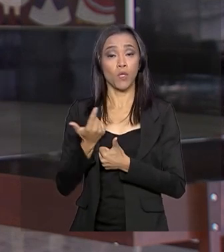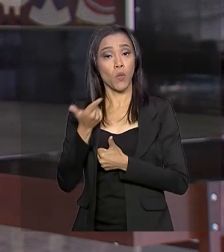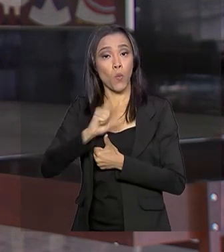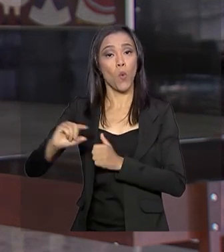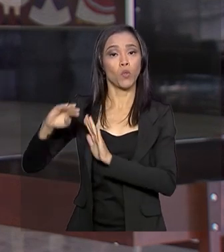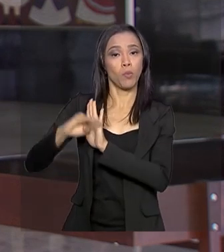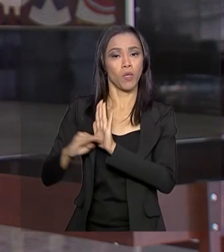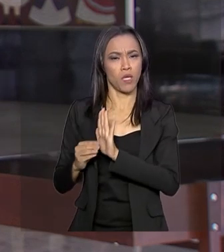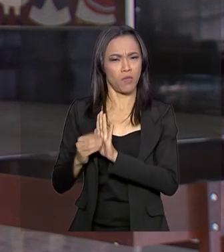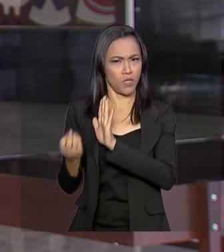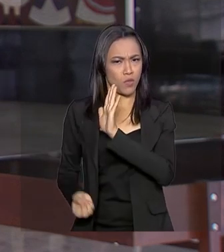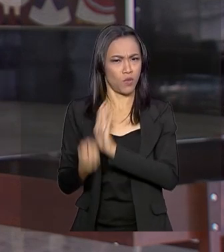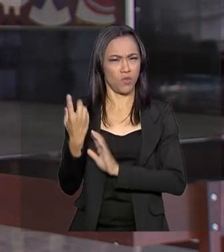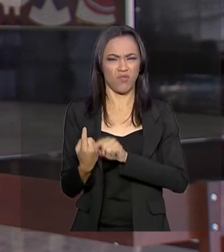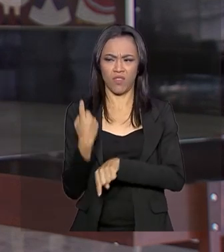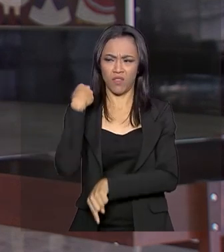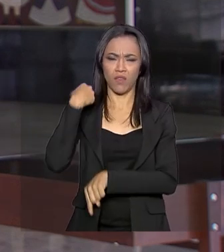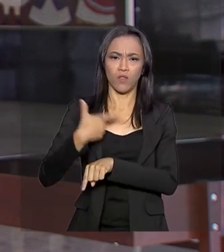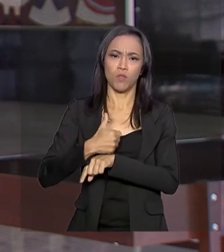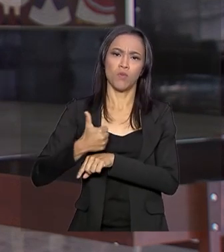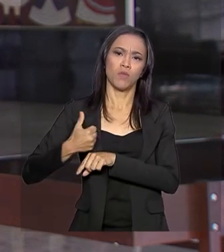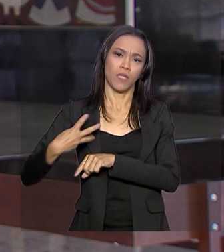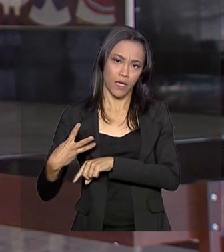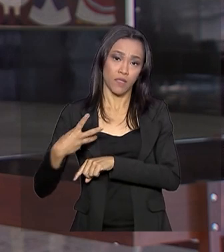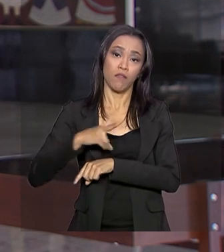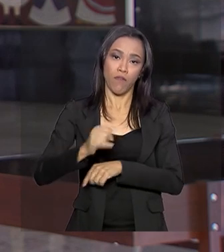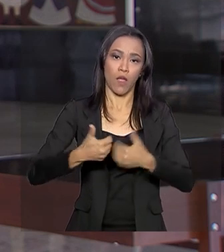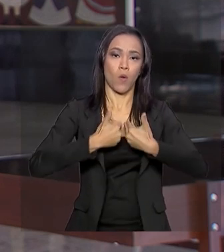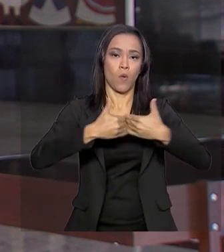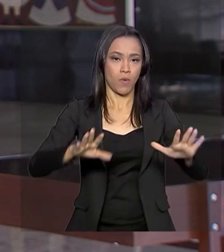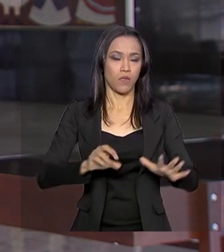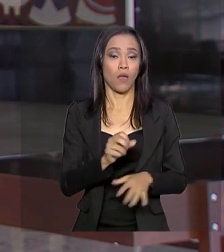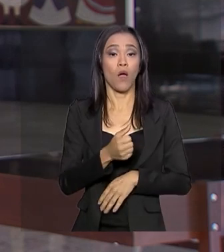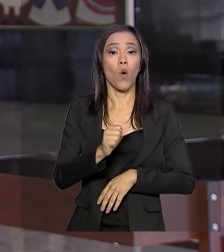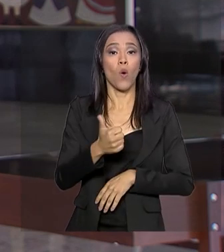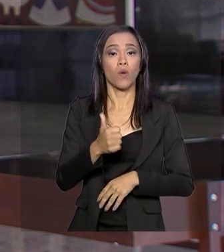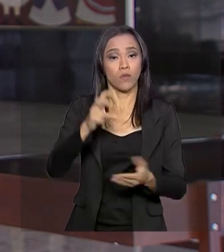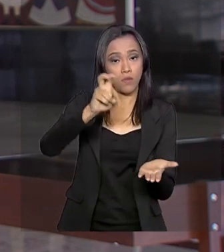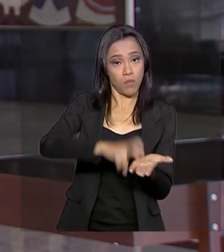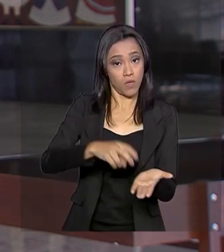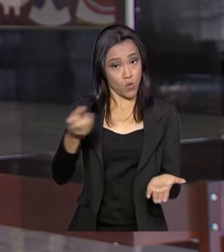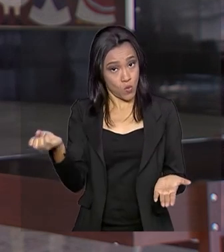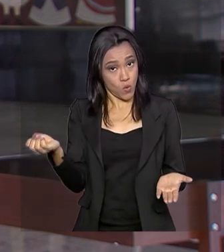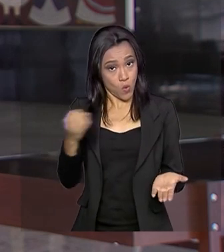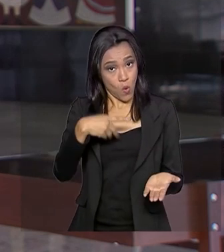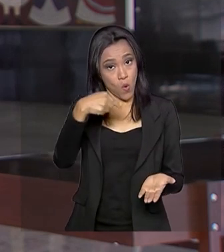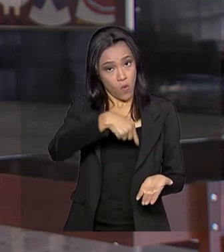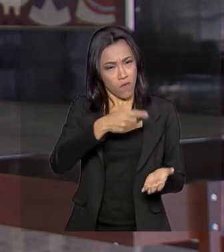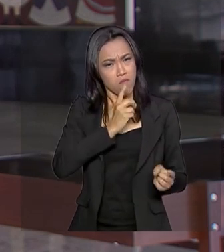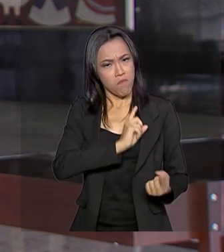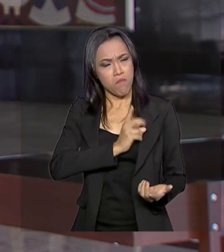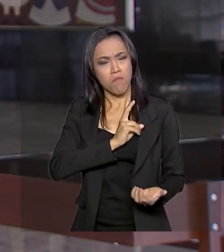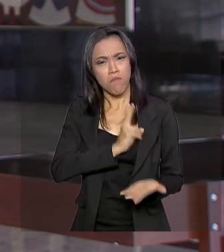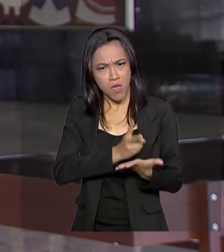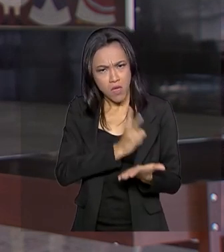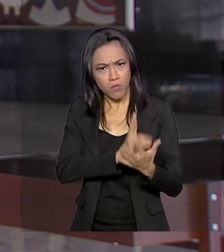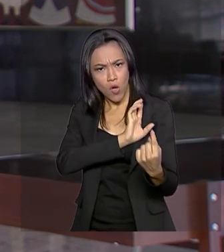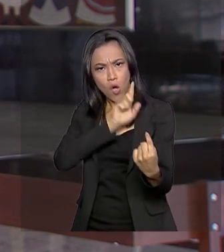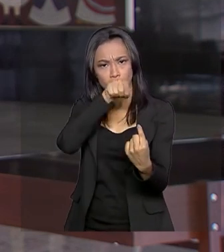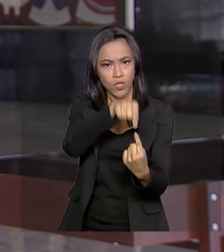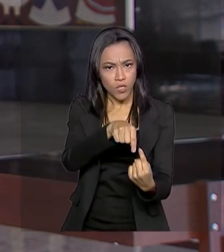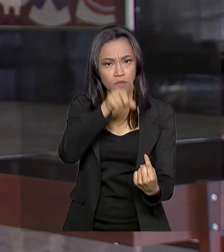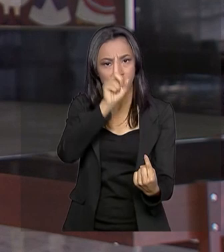desde 2013. A cerimônia vai ser às 11 horas da manhã. O novo programa continua tendo a mesma meta, que é de